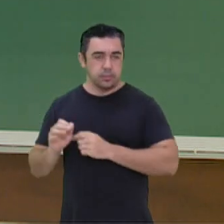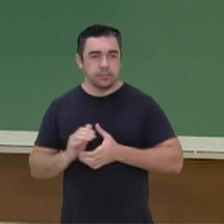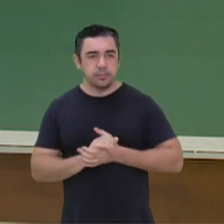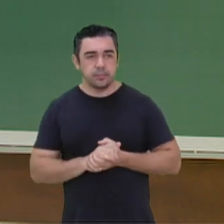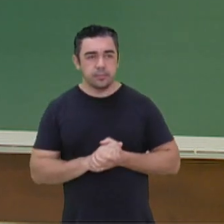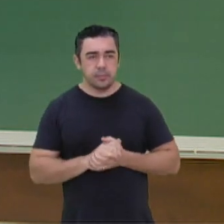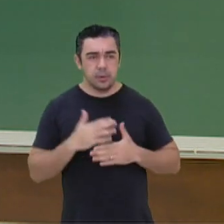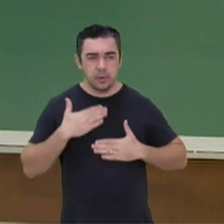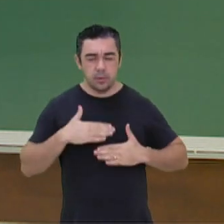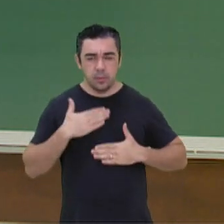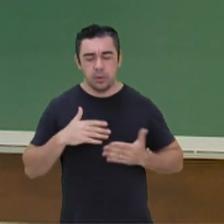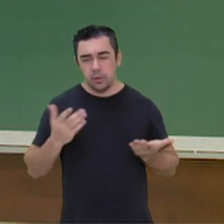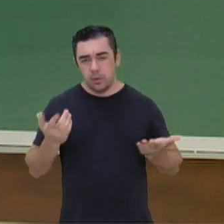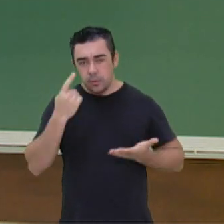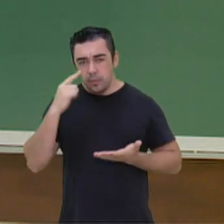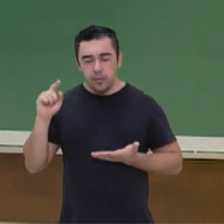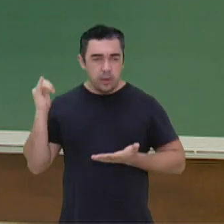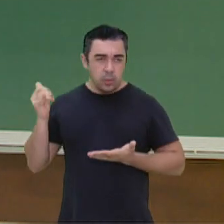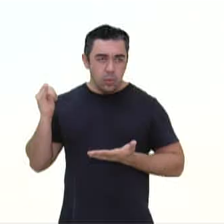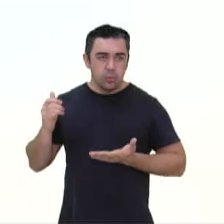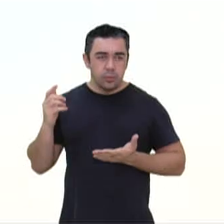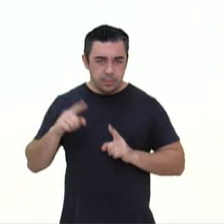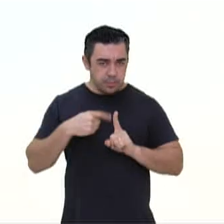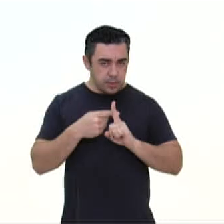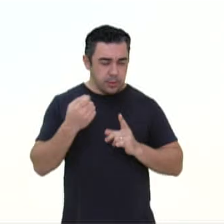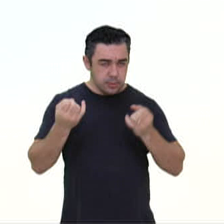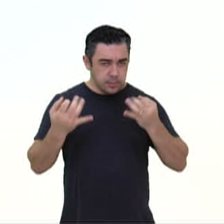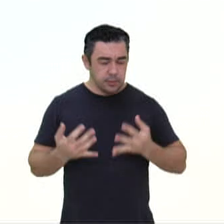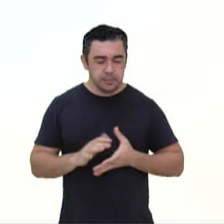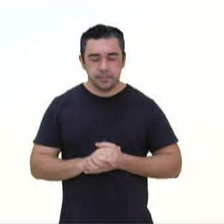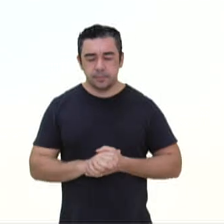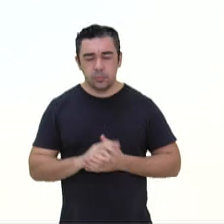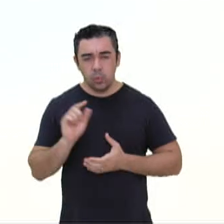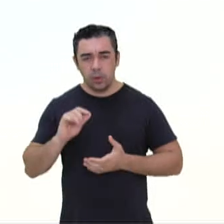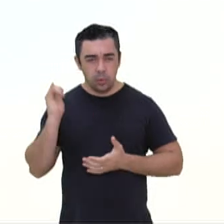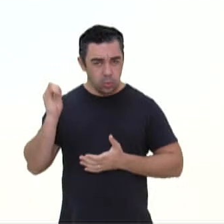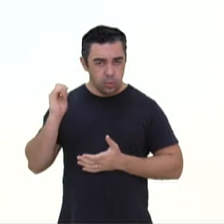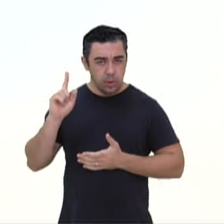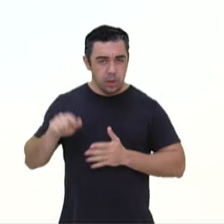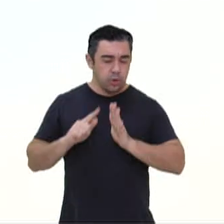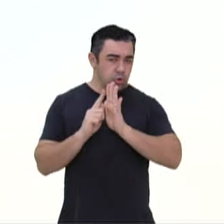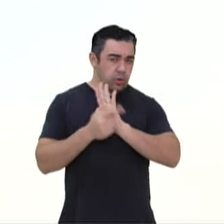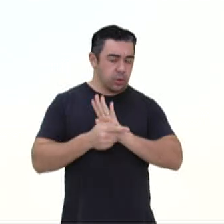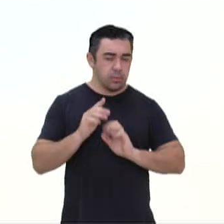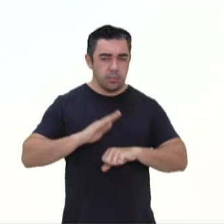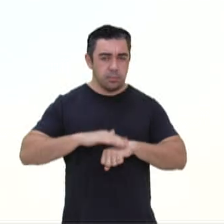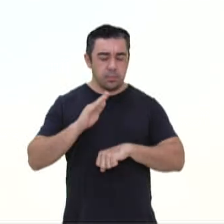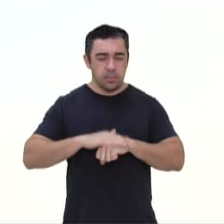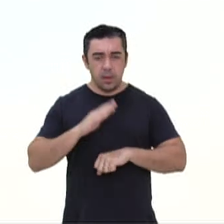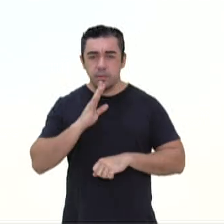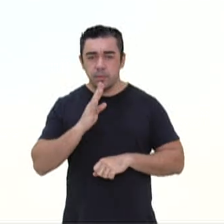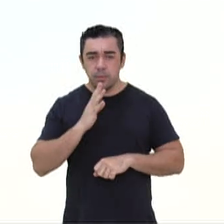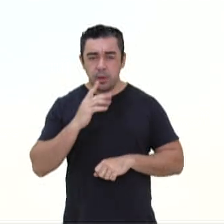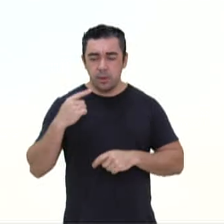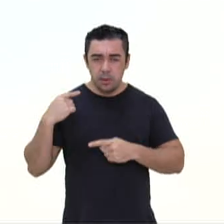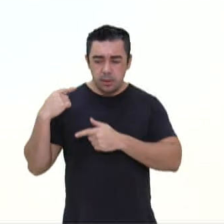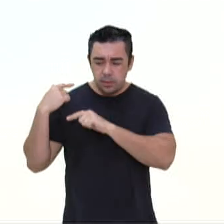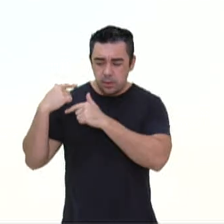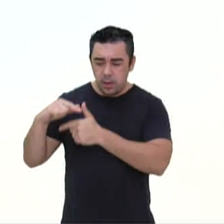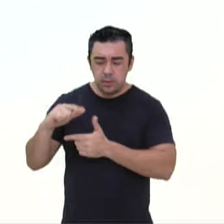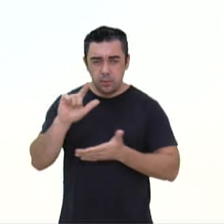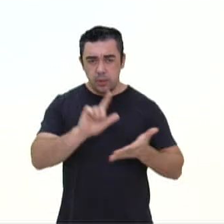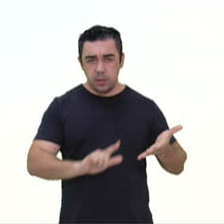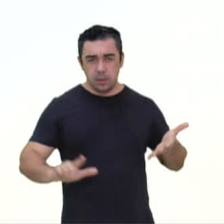Vamos lá, mais um pouquinho sobre o conto? O conto é um dos gêneros narrativos mais comuns na tradição literária